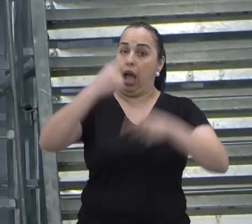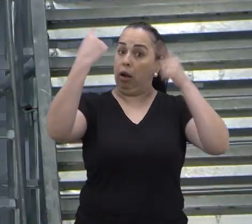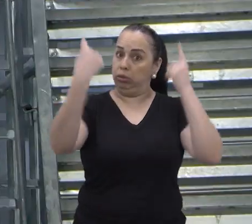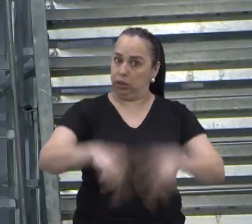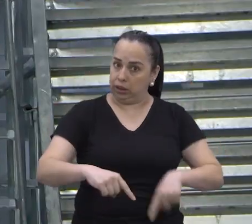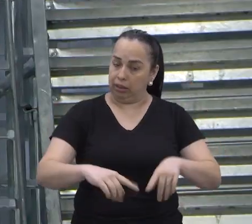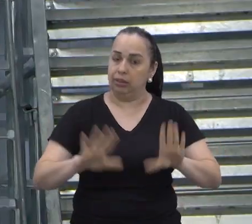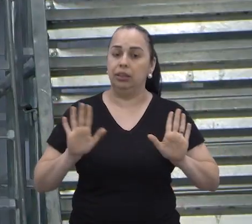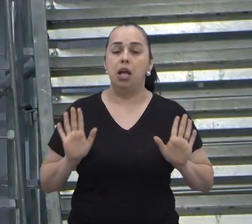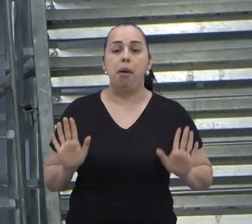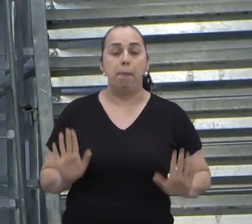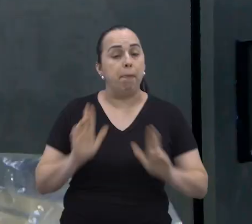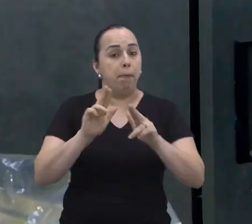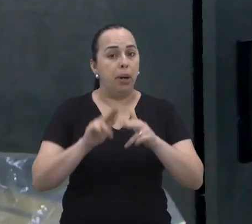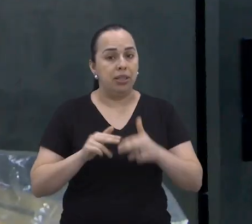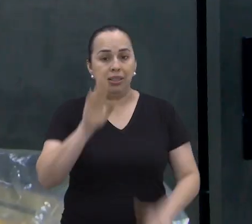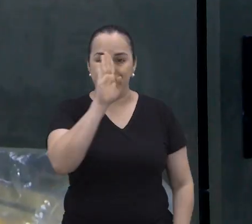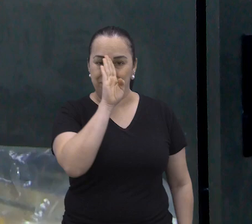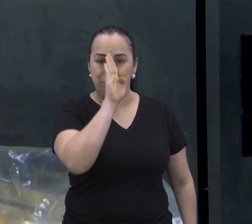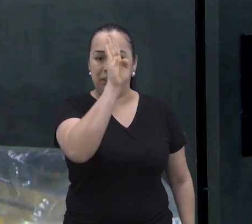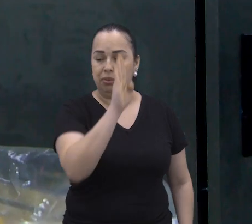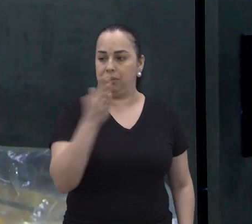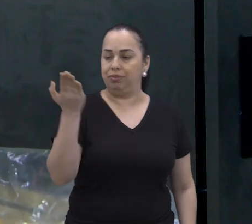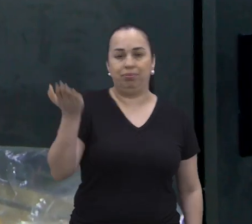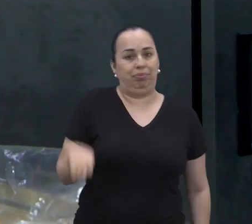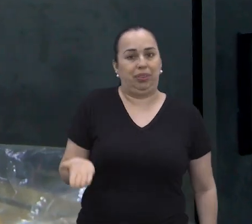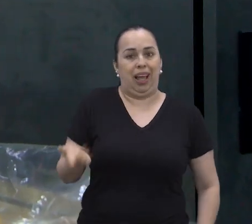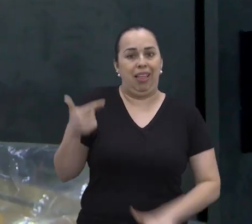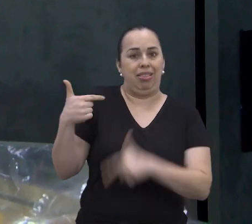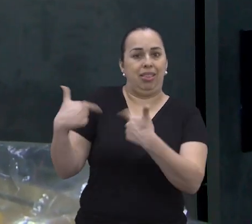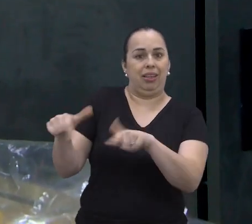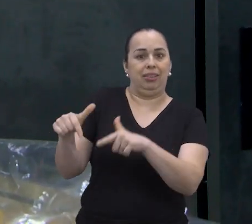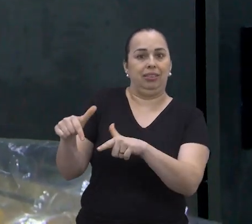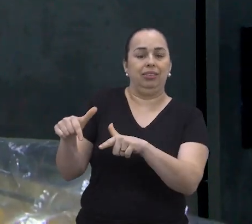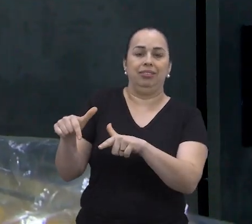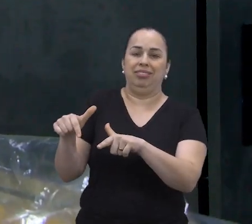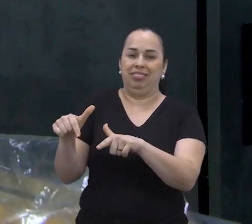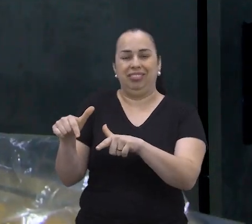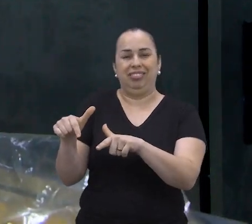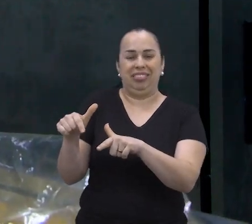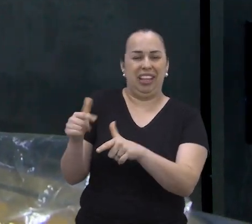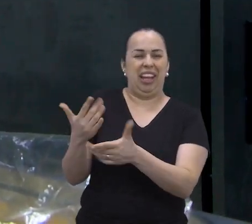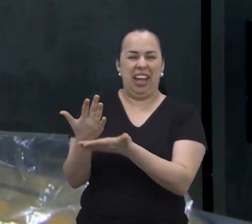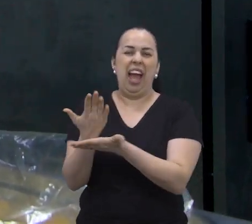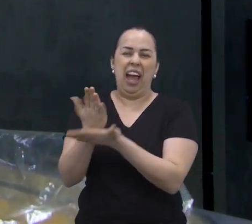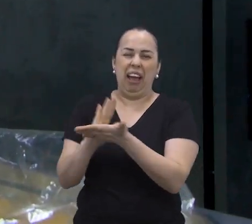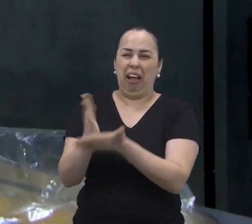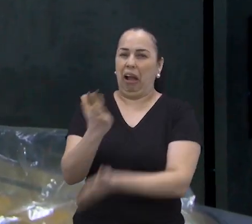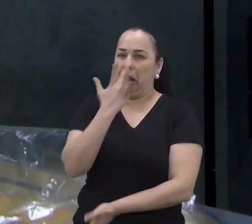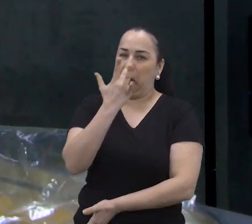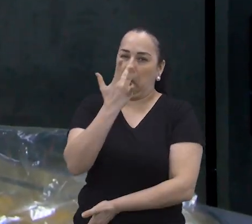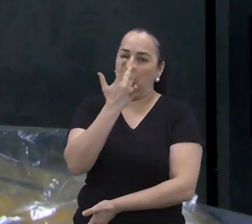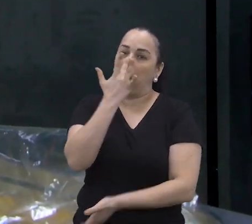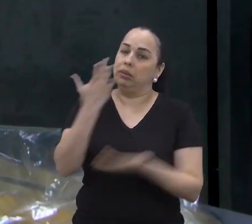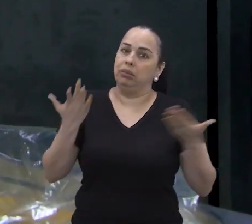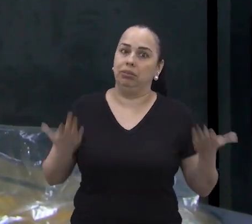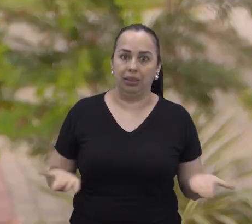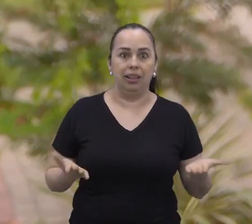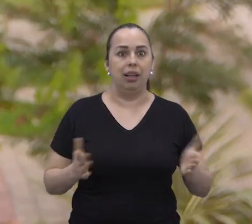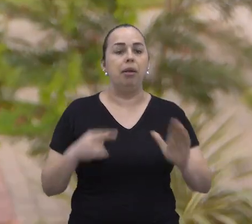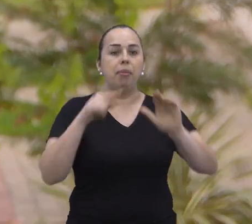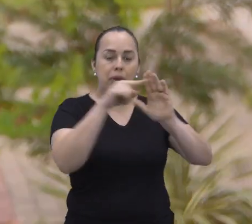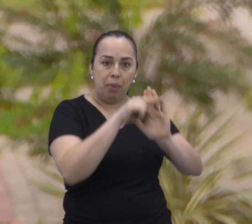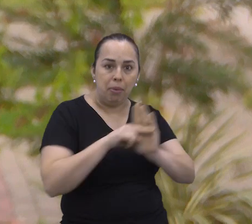pode ser um desafio, principalmente quando o colega de serviço é um tanto inconveniente.